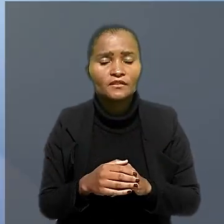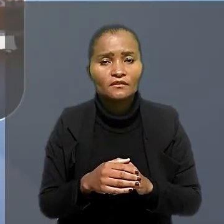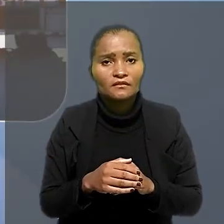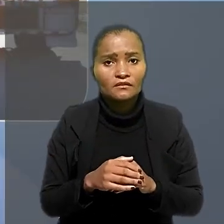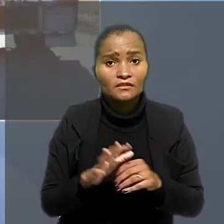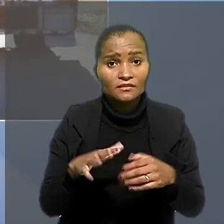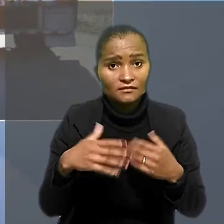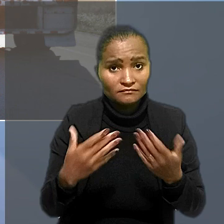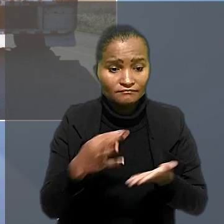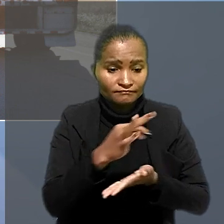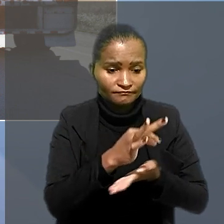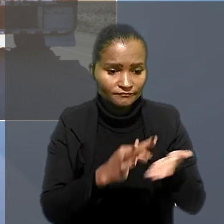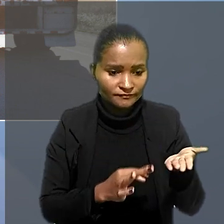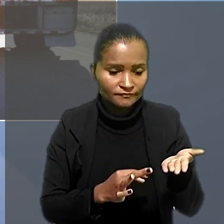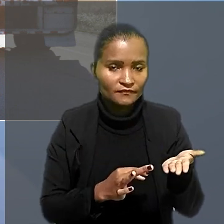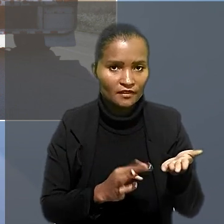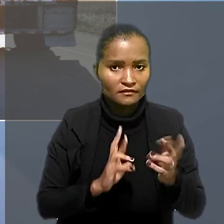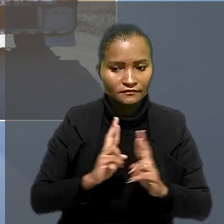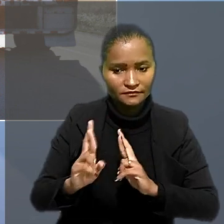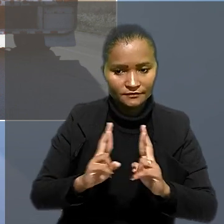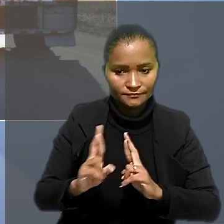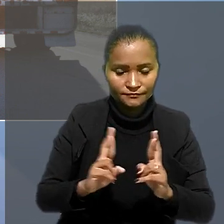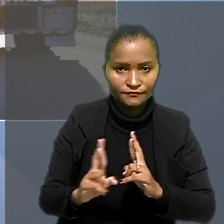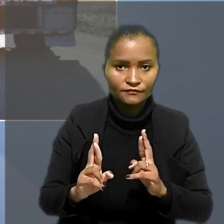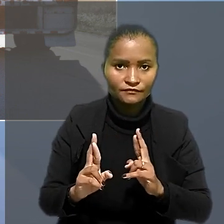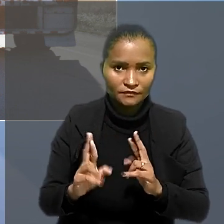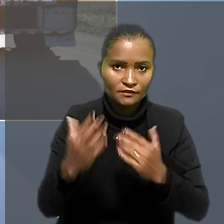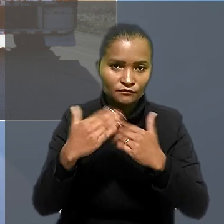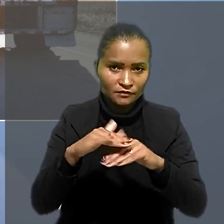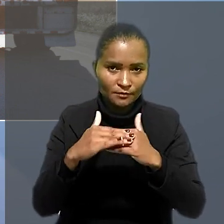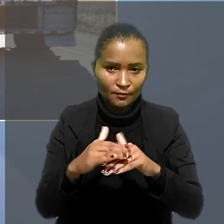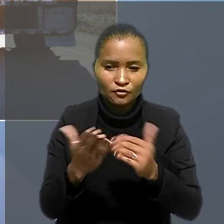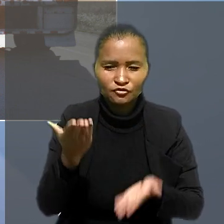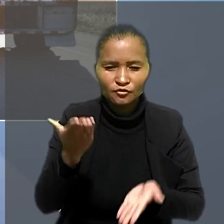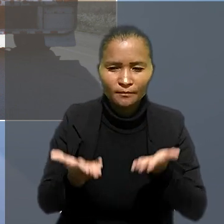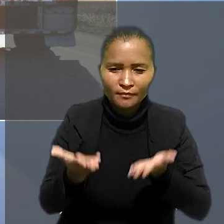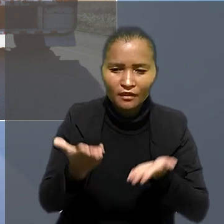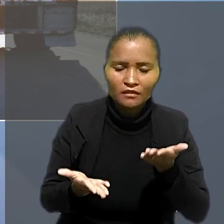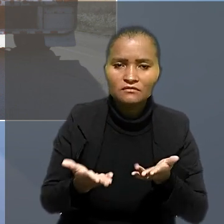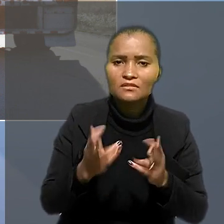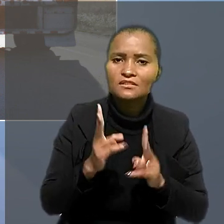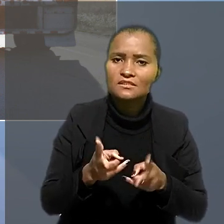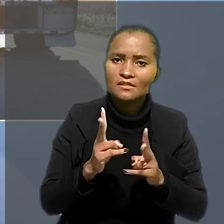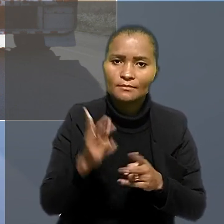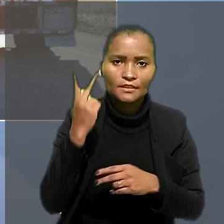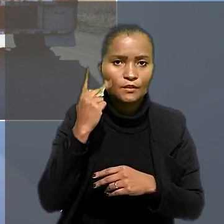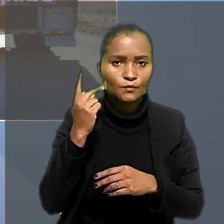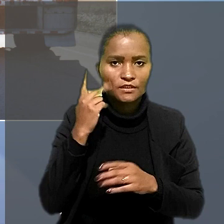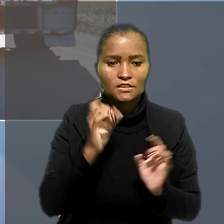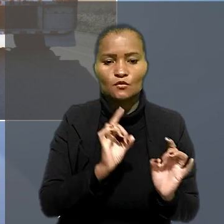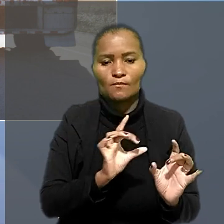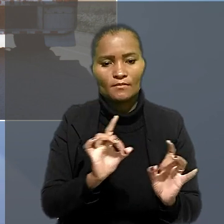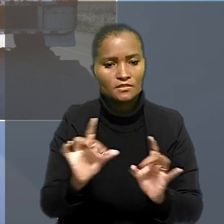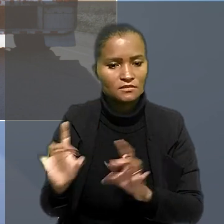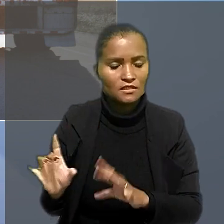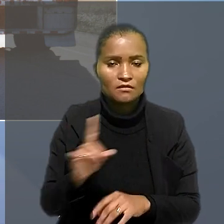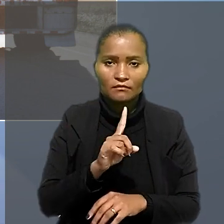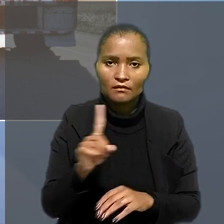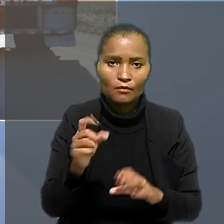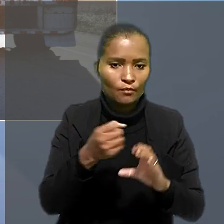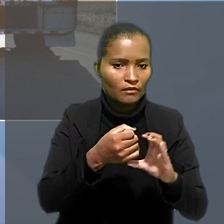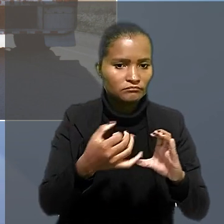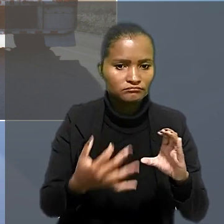ainda em vigor, as relações decorrentes do contrato de transporte de cargas são sempre de natureza comercial, não